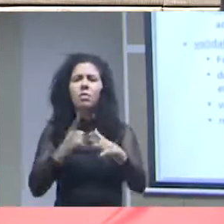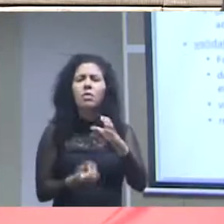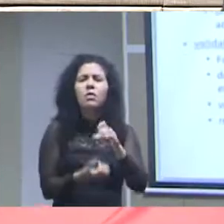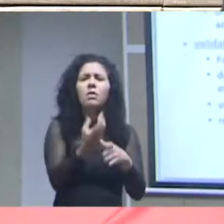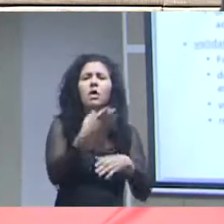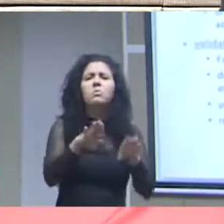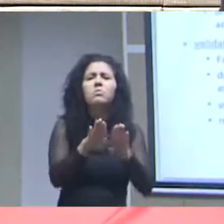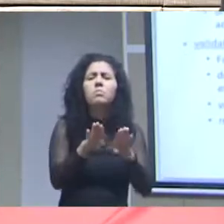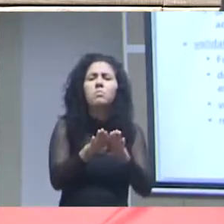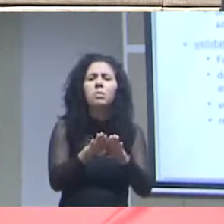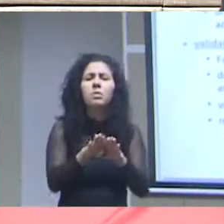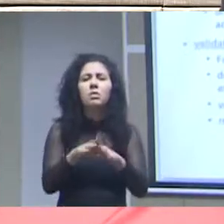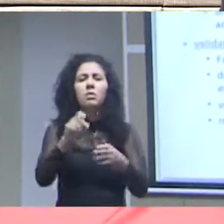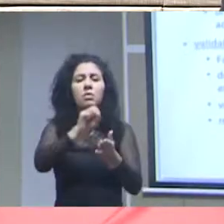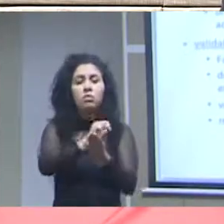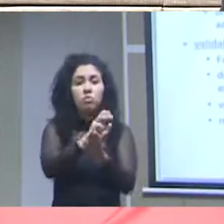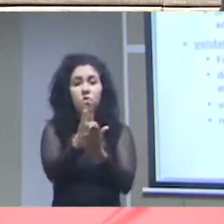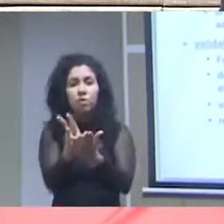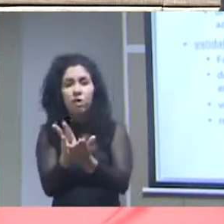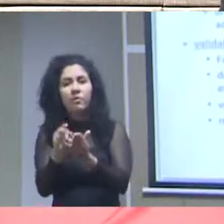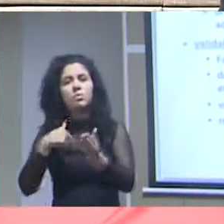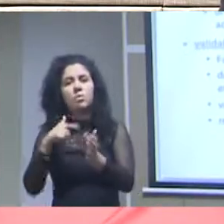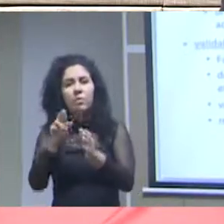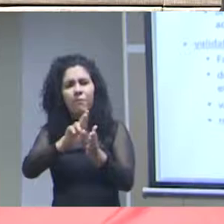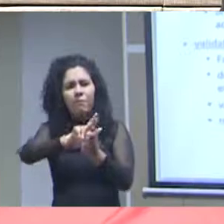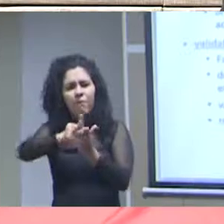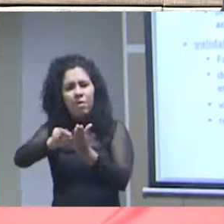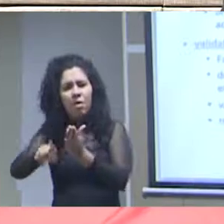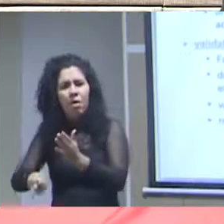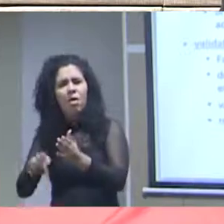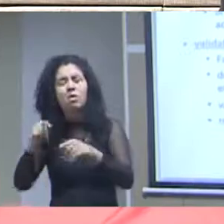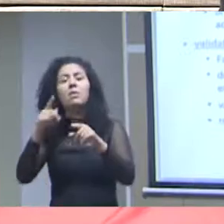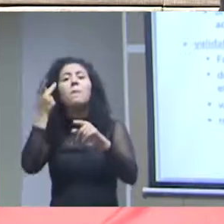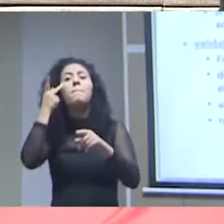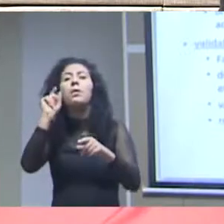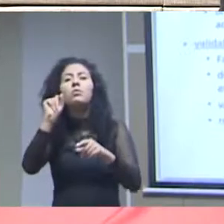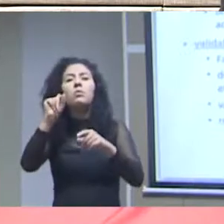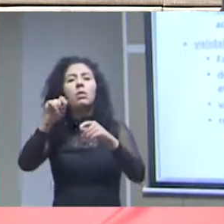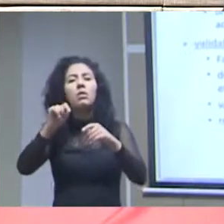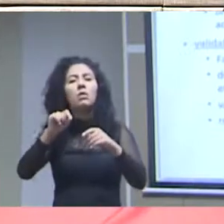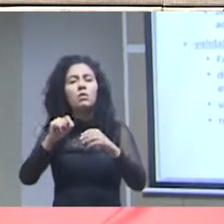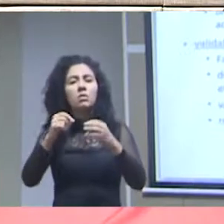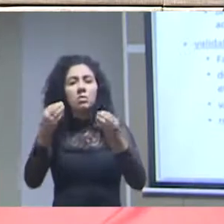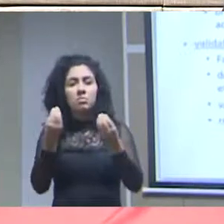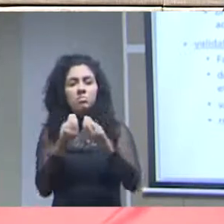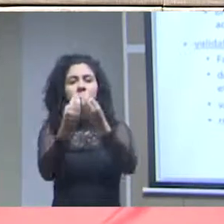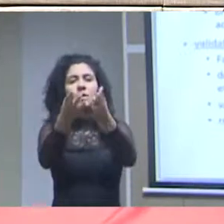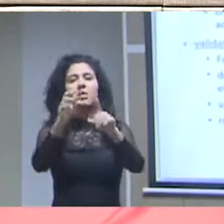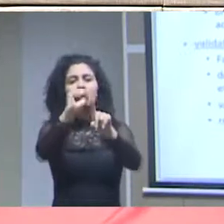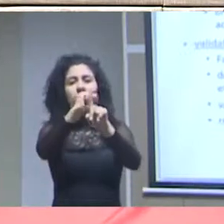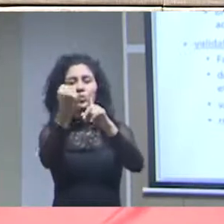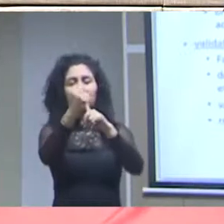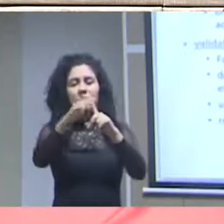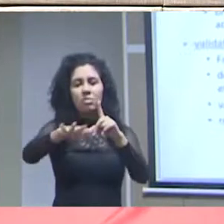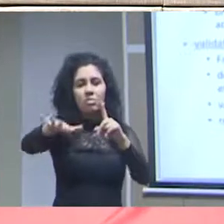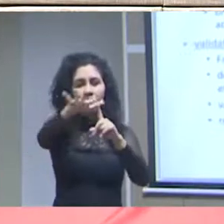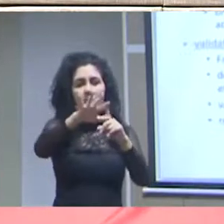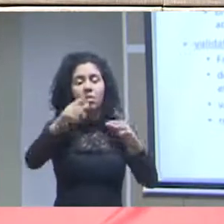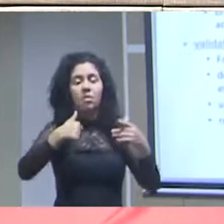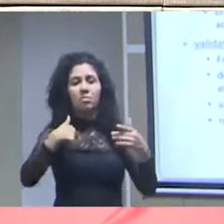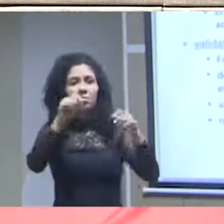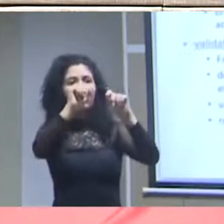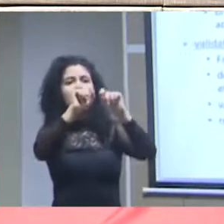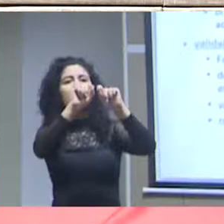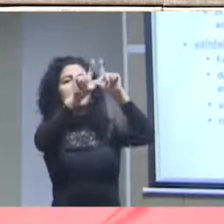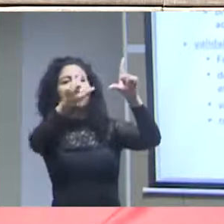softwares pacotes de software para disponibilização para a sociedade deixo aqui o link de dois